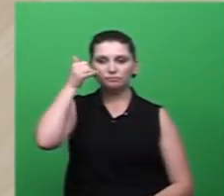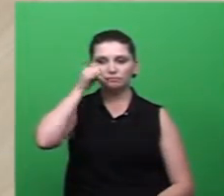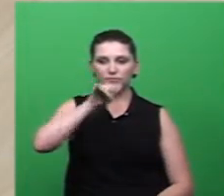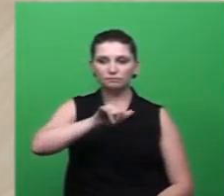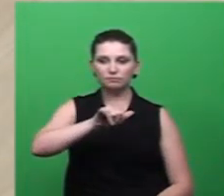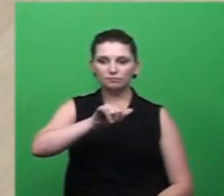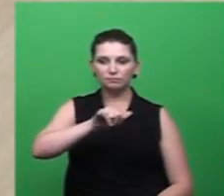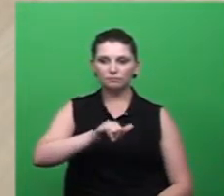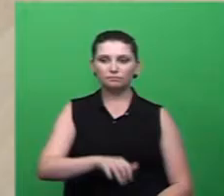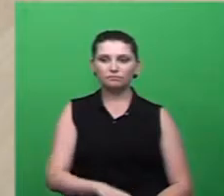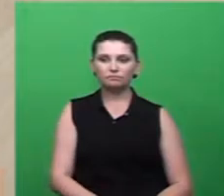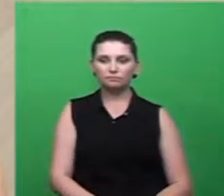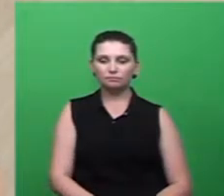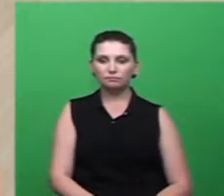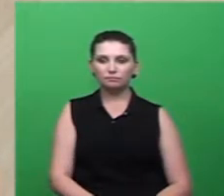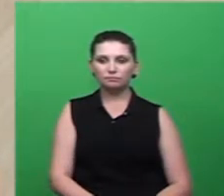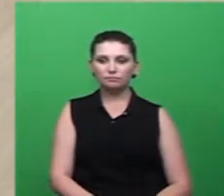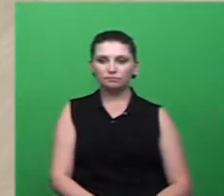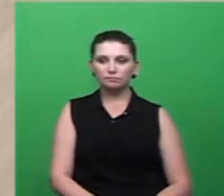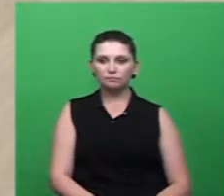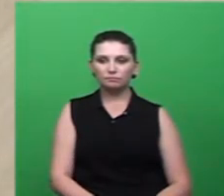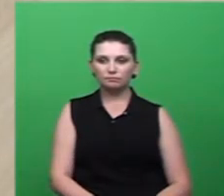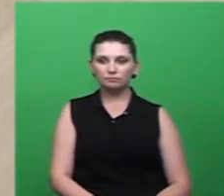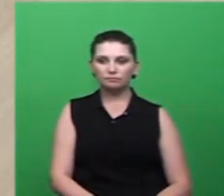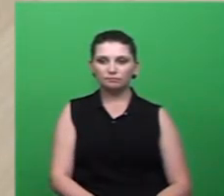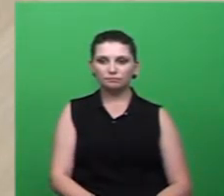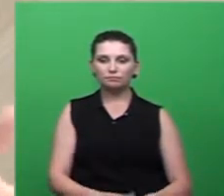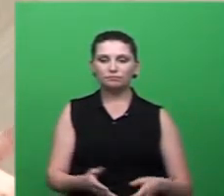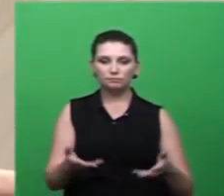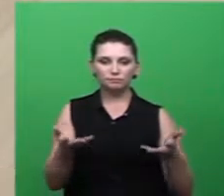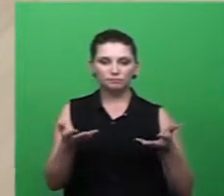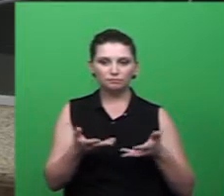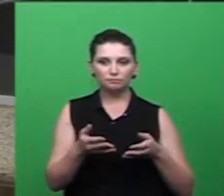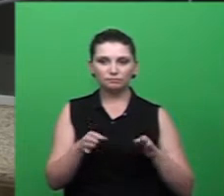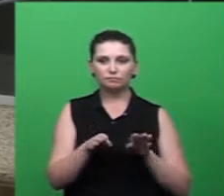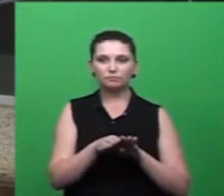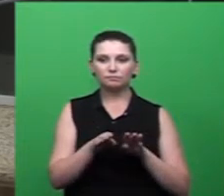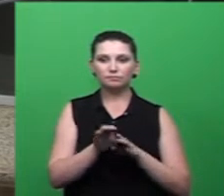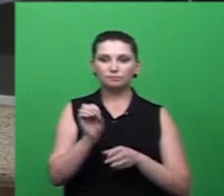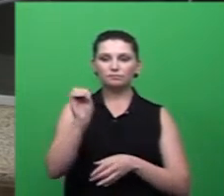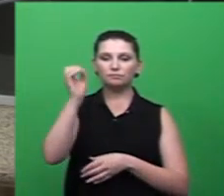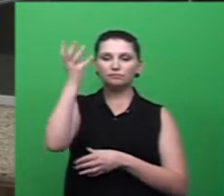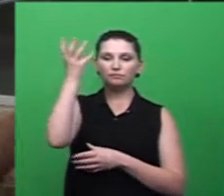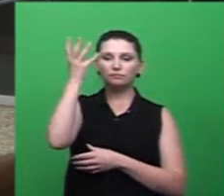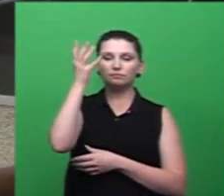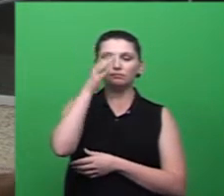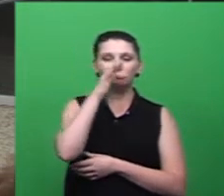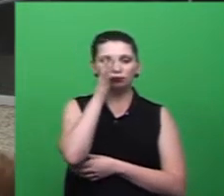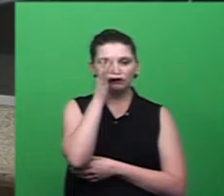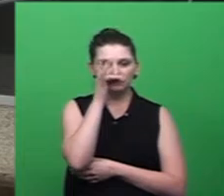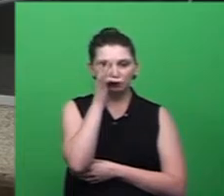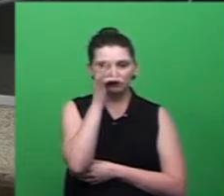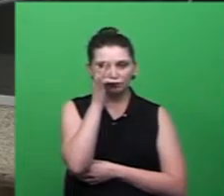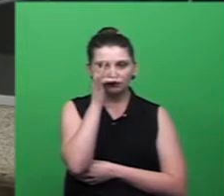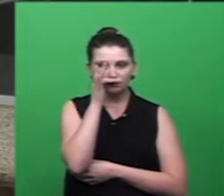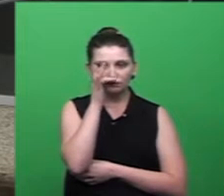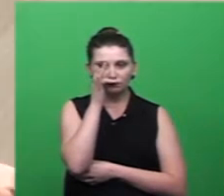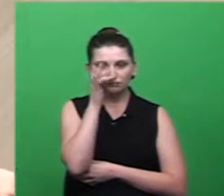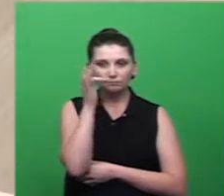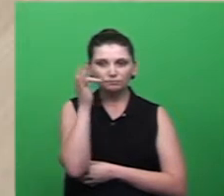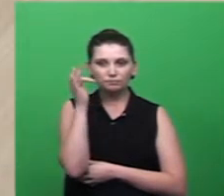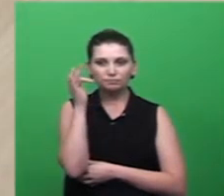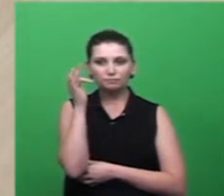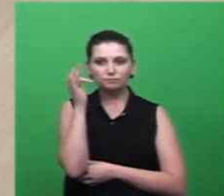sentido como acontece muito nas residências com as bromélias por exemplo ninguém quer arrancar as